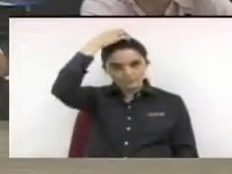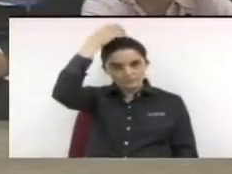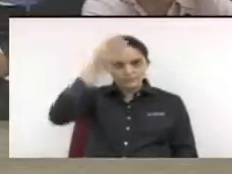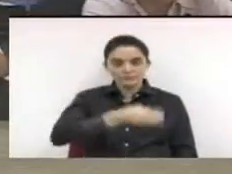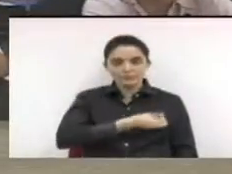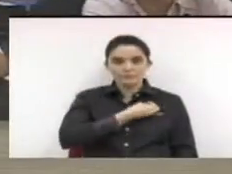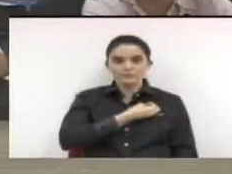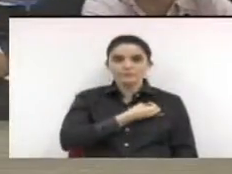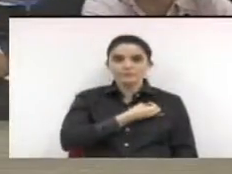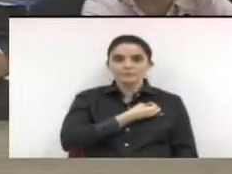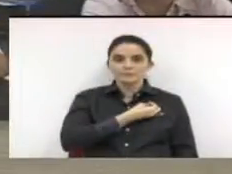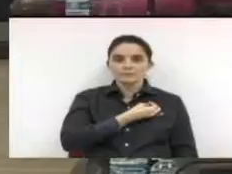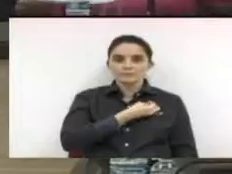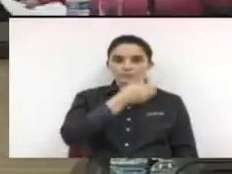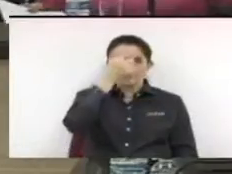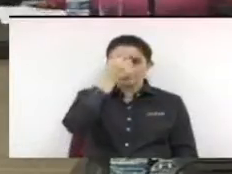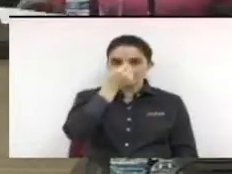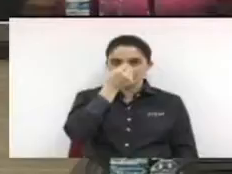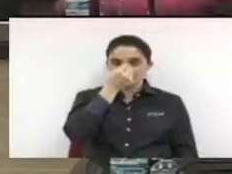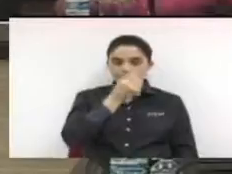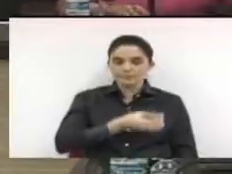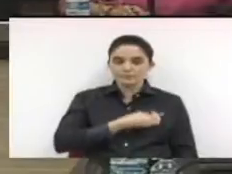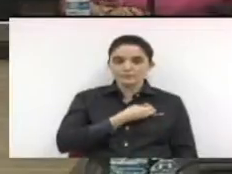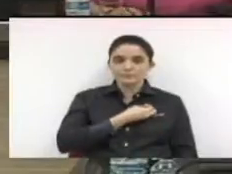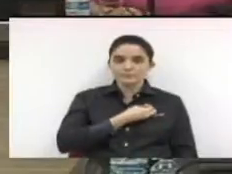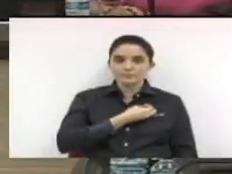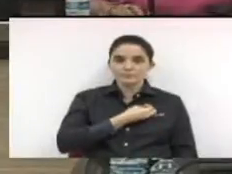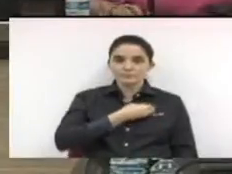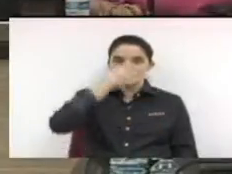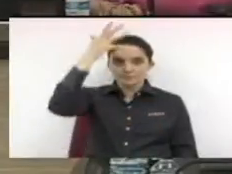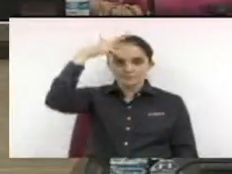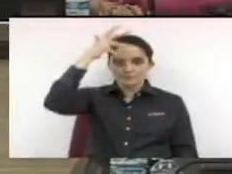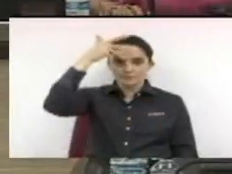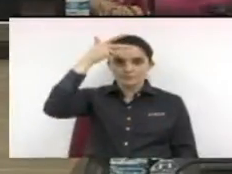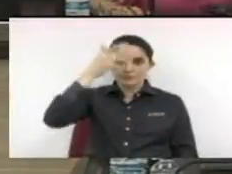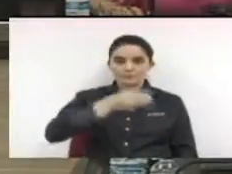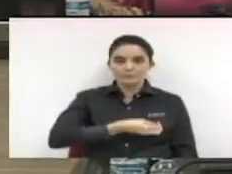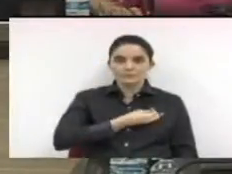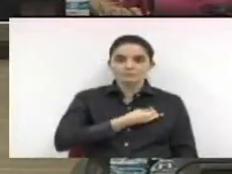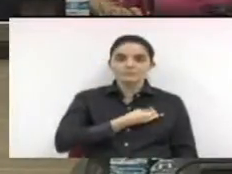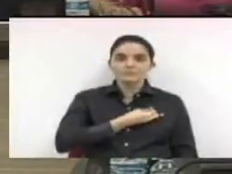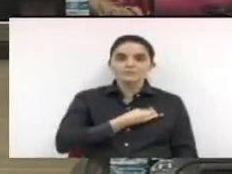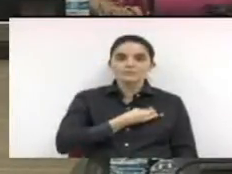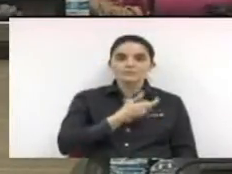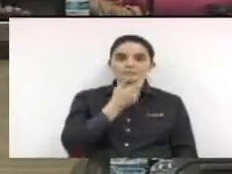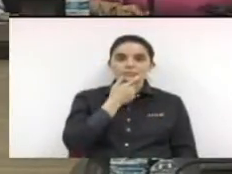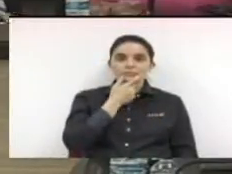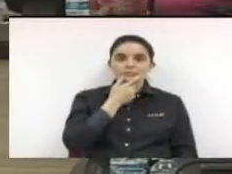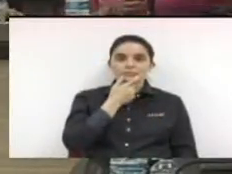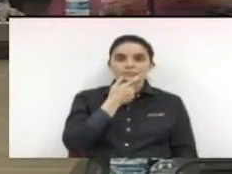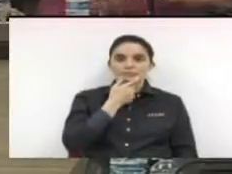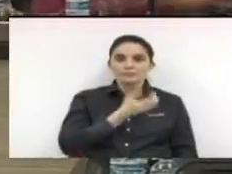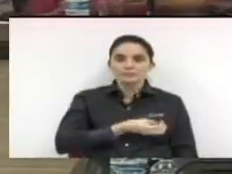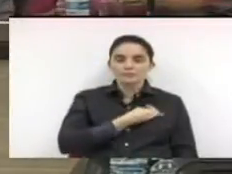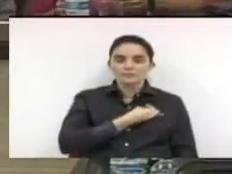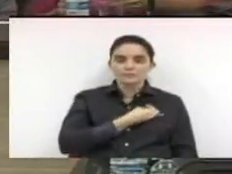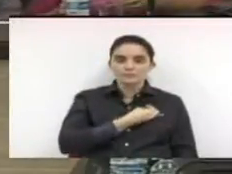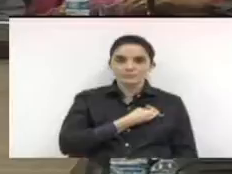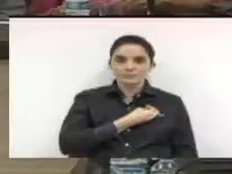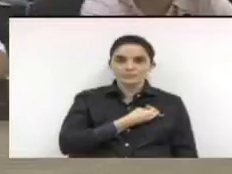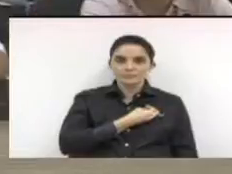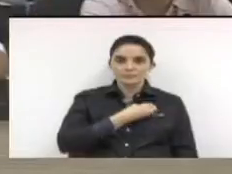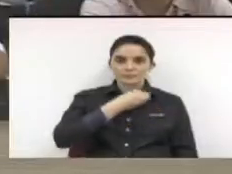Reis? Presente. Edivaldo Soares Antunes? Presente. Érica Tanque? Presente, excelência. Érica Monteiro? Presente.